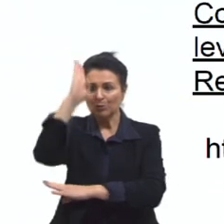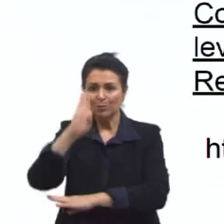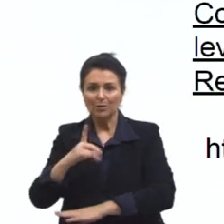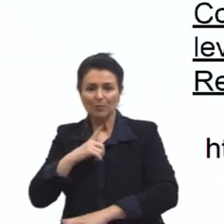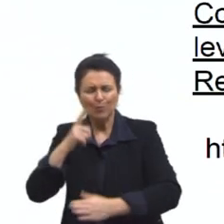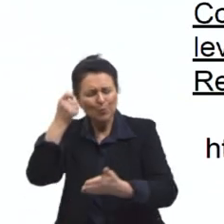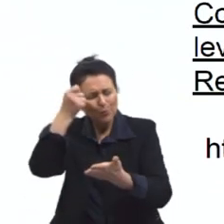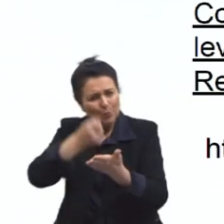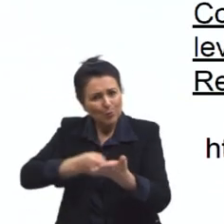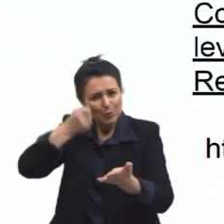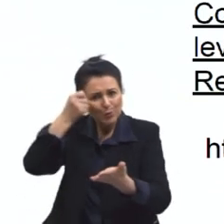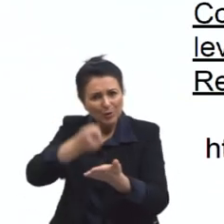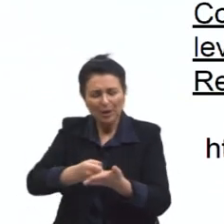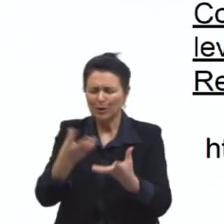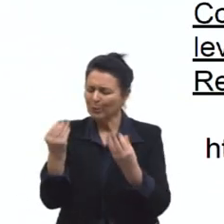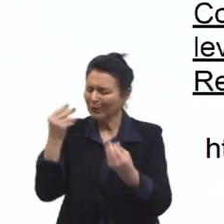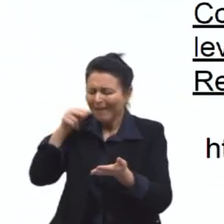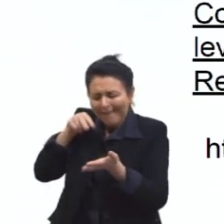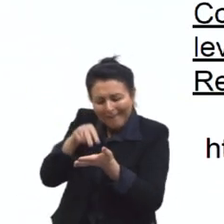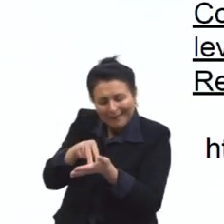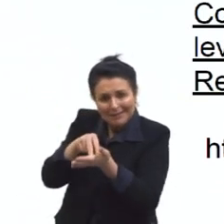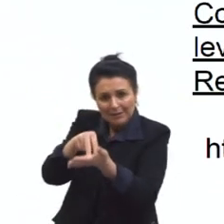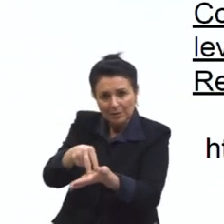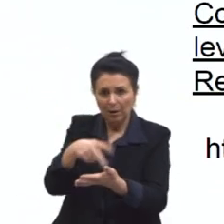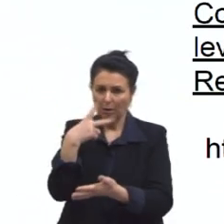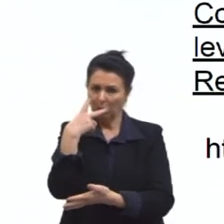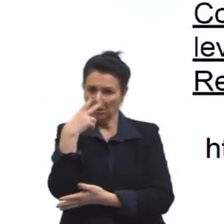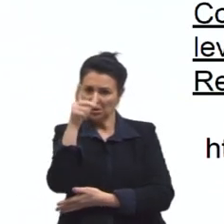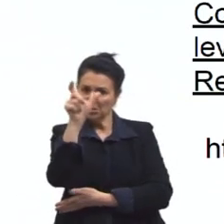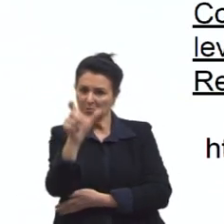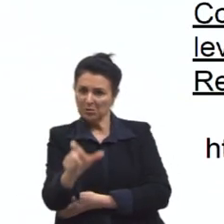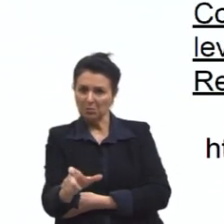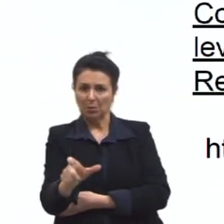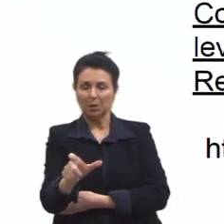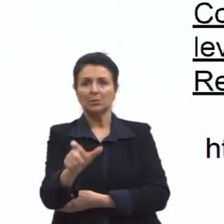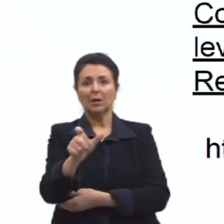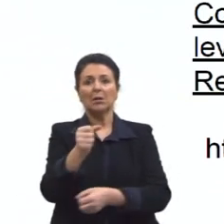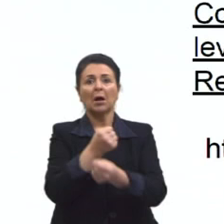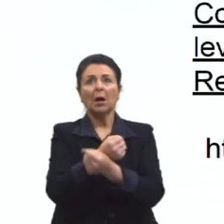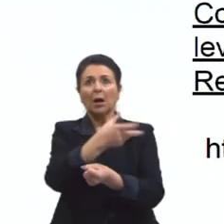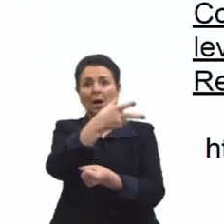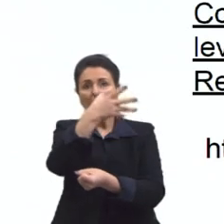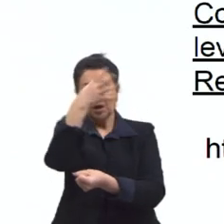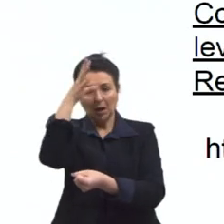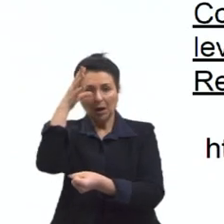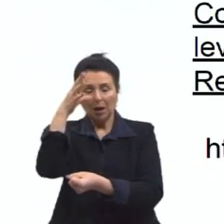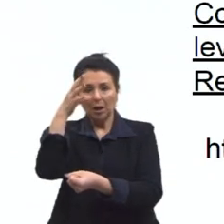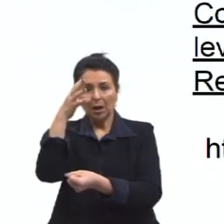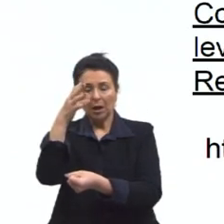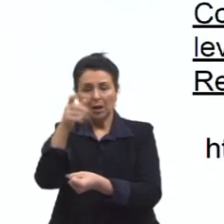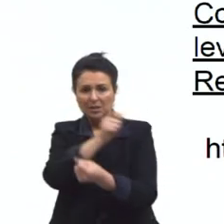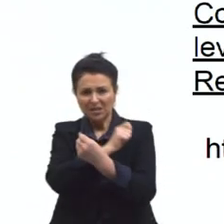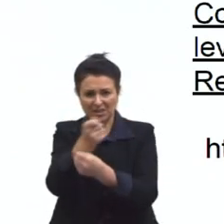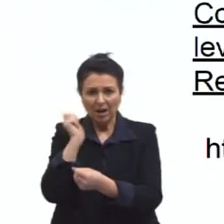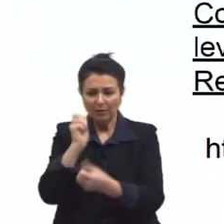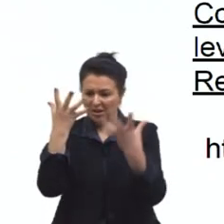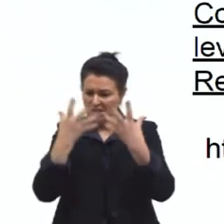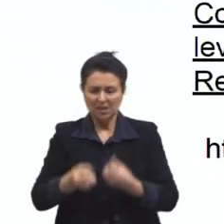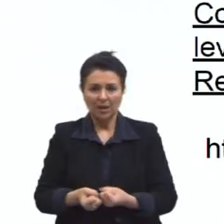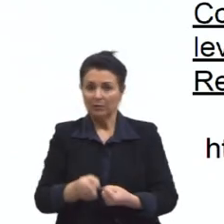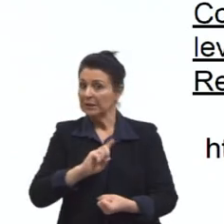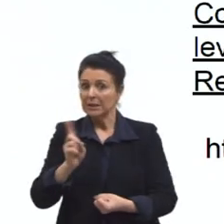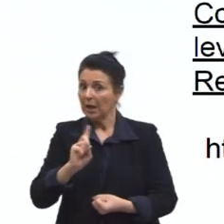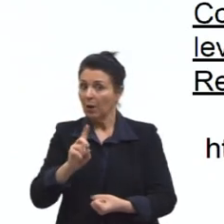muita luta, teve muita resistência. Parece que as pessoas só foram escravizadas e aceitaram essa condição. Não. As pessoas